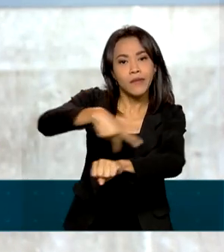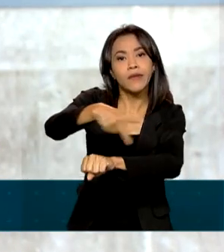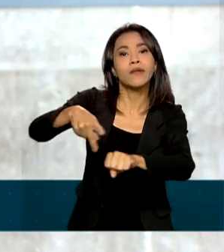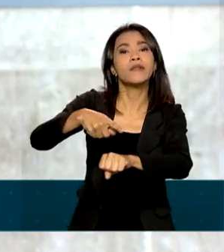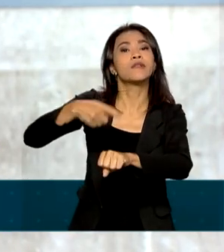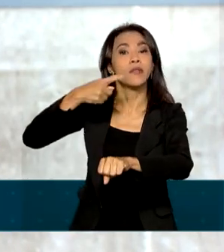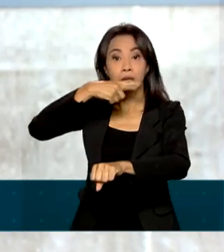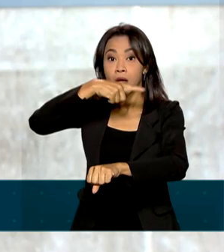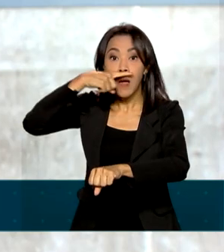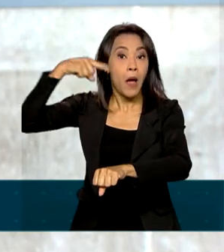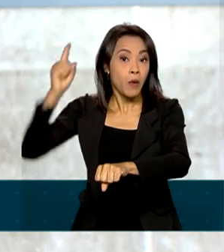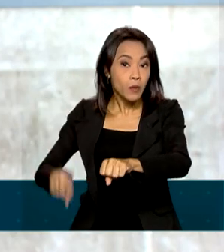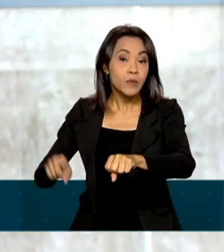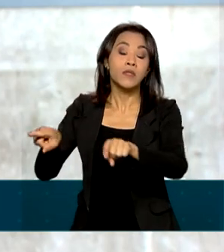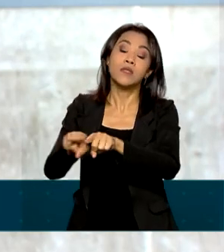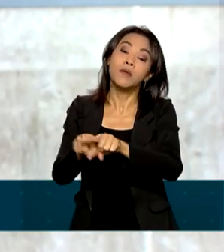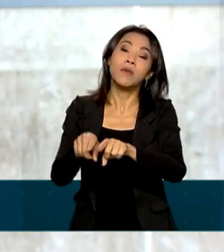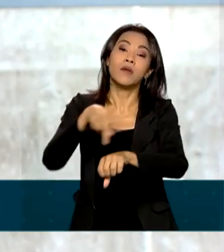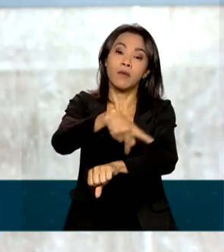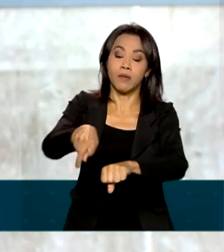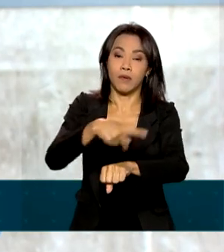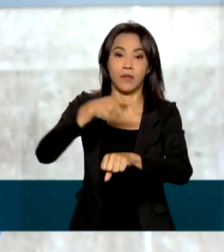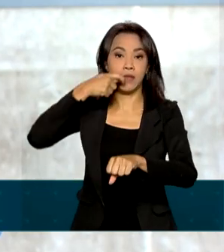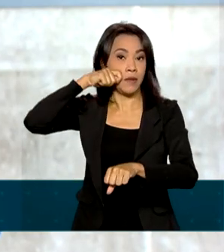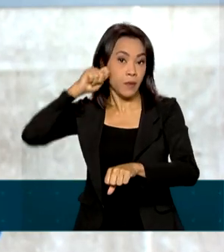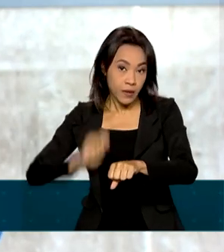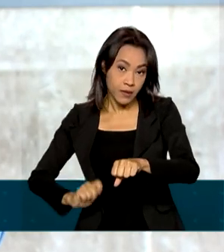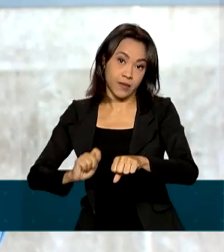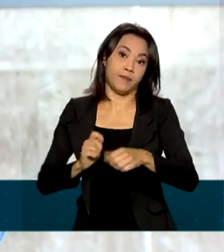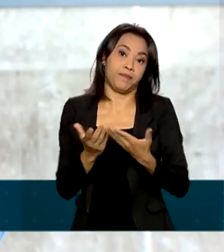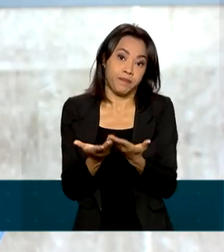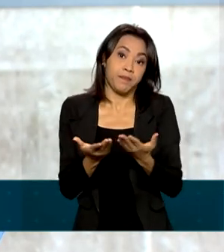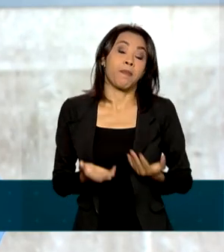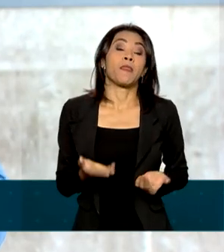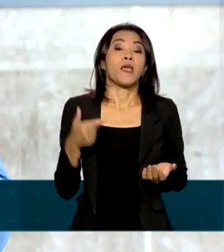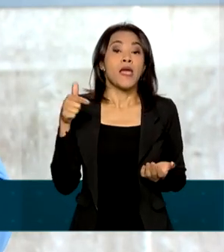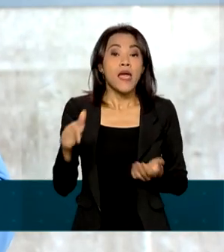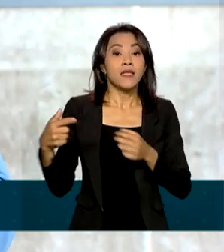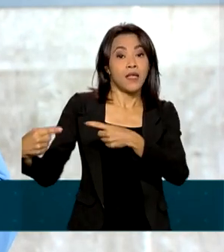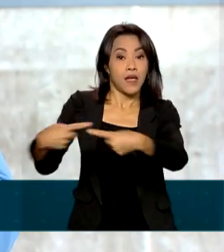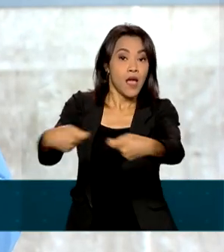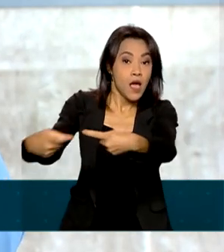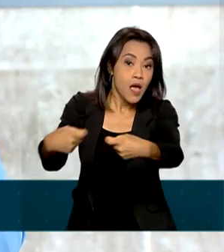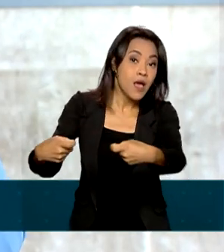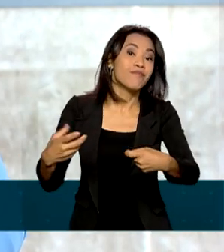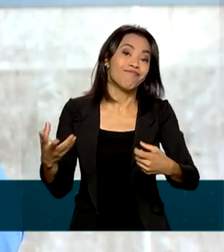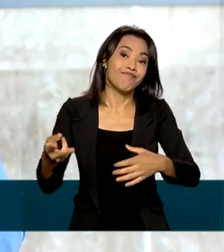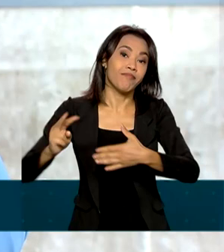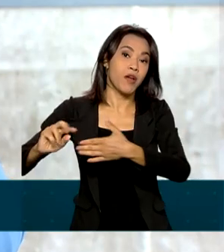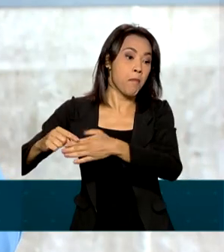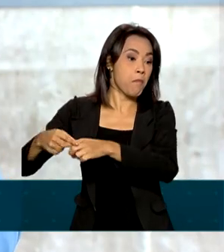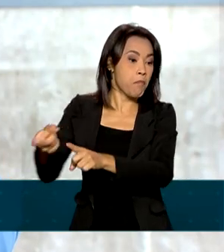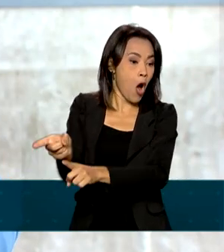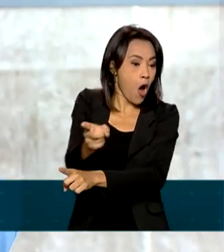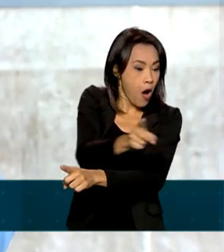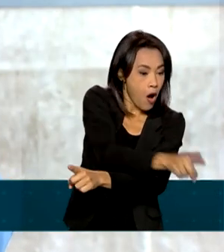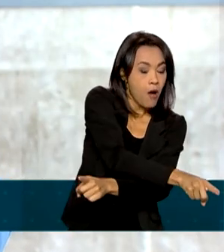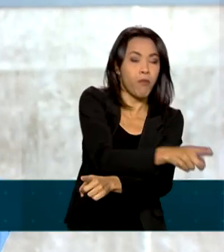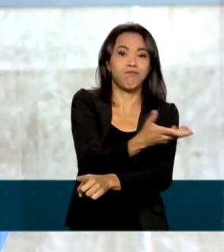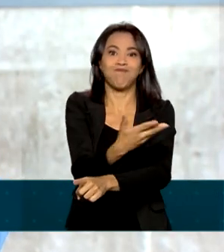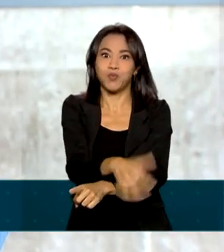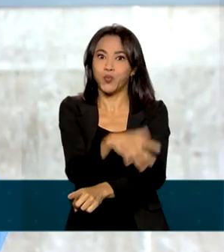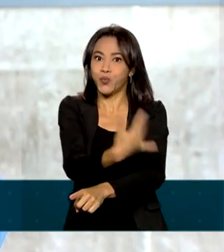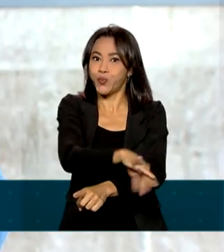entre a Rússia e a Ucrânia lá no leste europeu. Esse conflito, segundo o governo federal, intensificou essa crise na oferta de petróleo